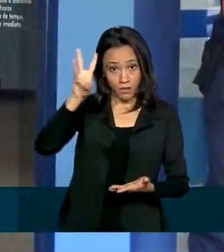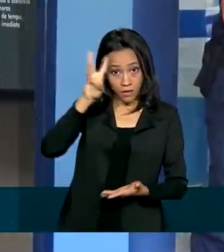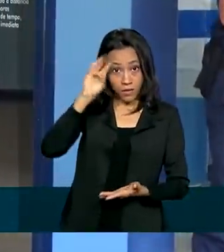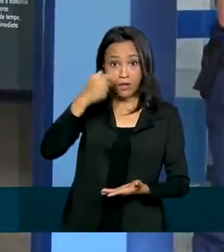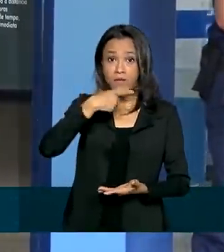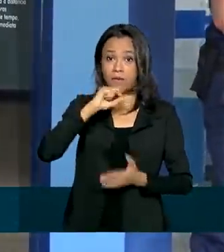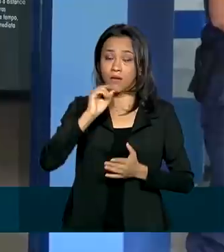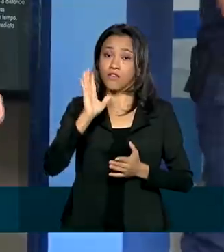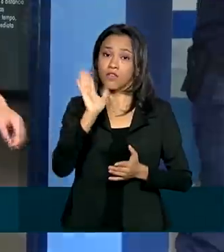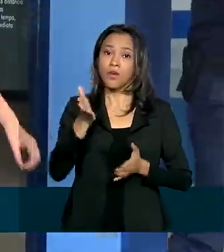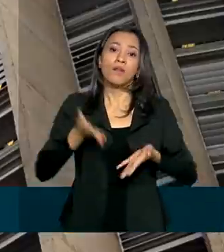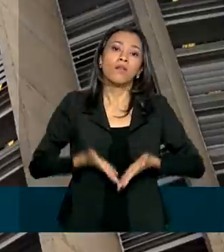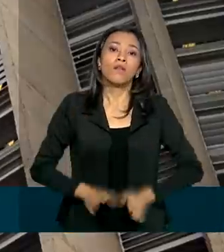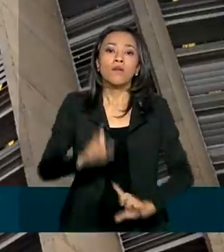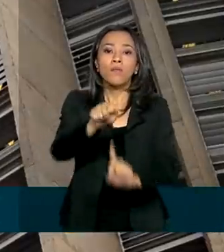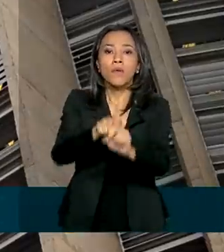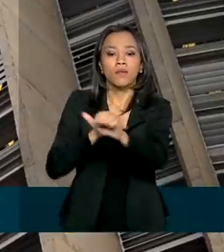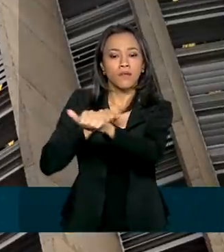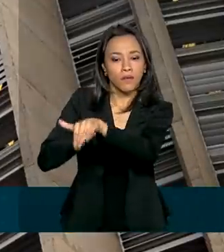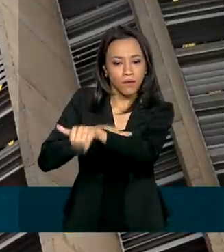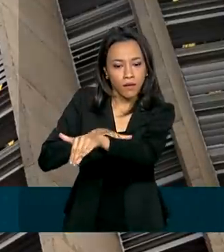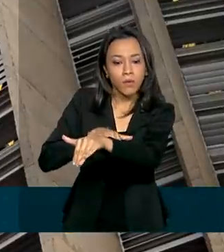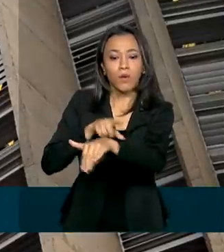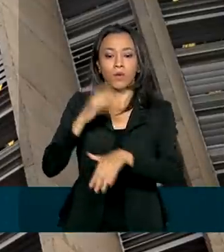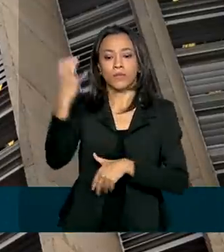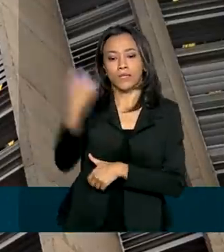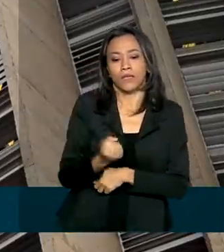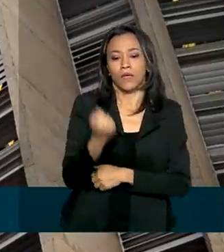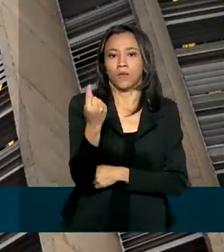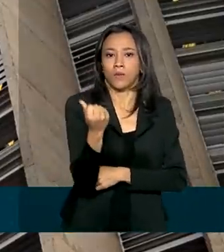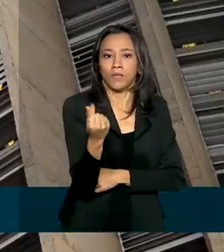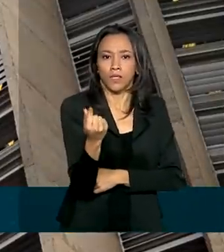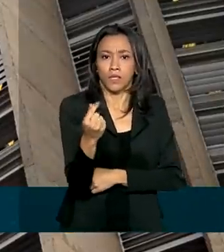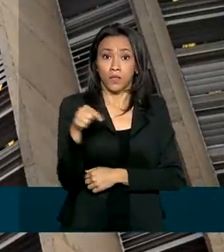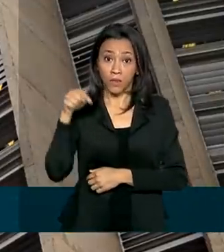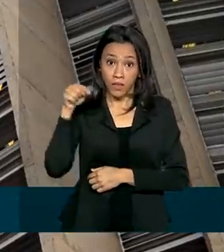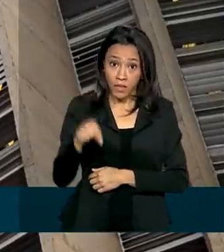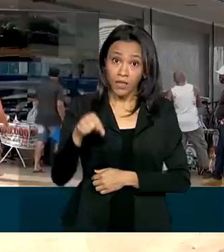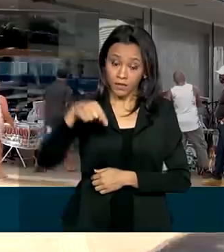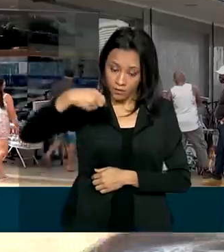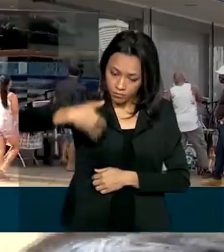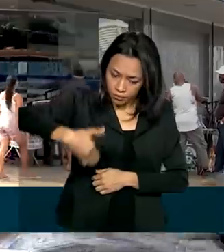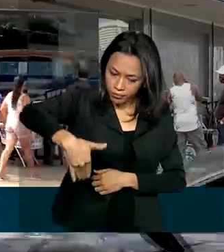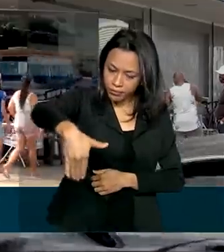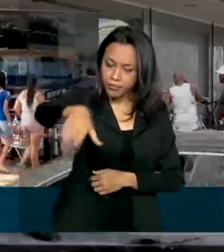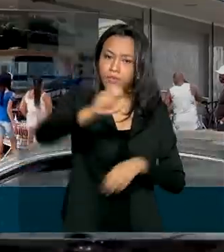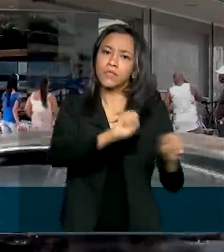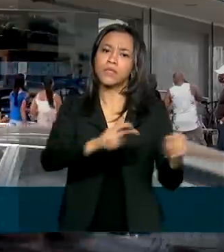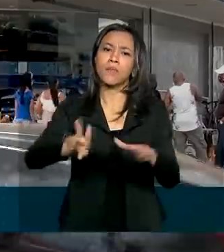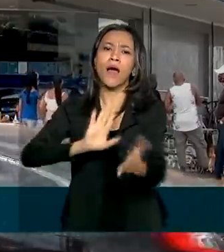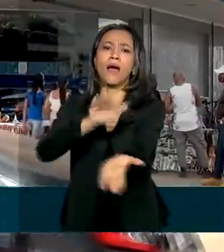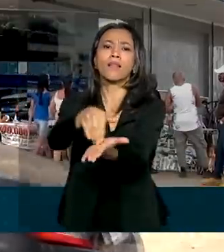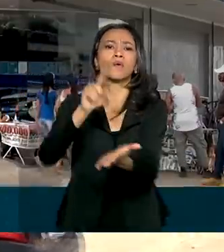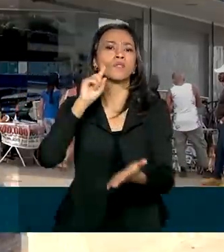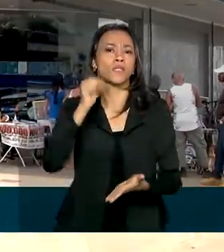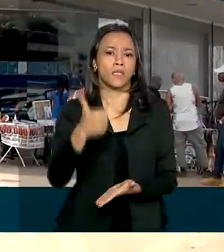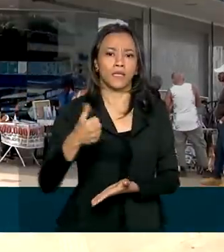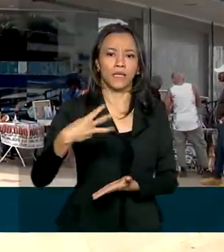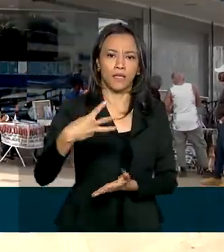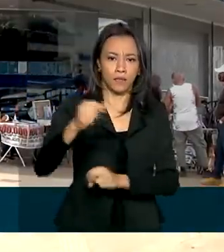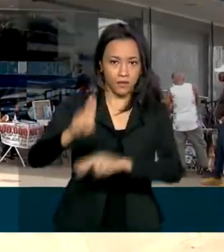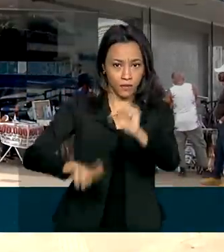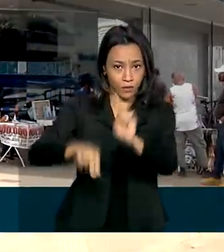dos nascidos em setembro. Os saques serão liberados durante toda esta semana até o dia 13 de junho, quando